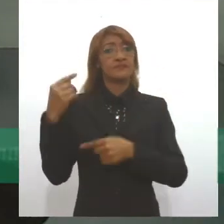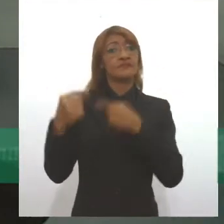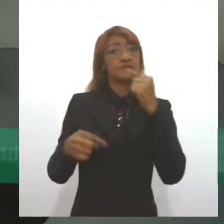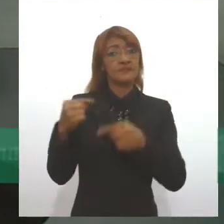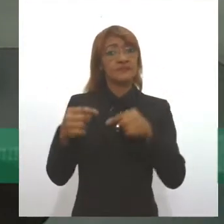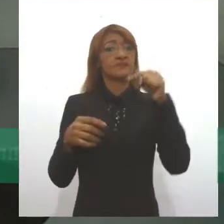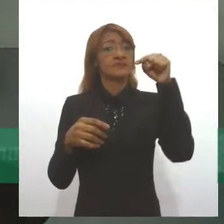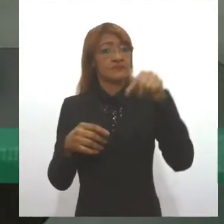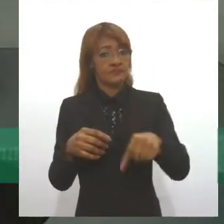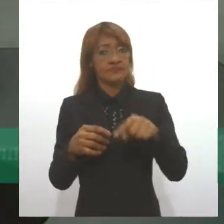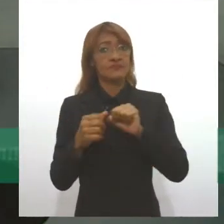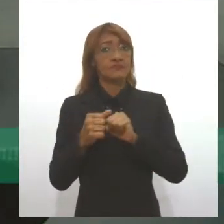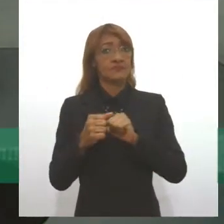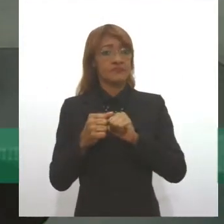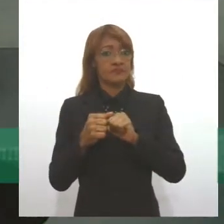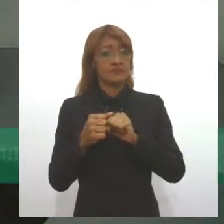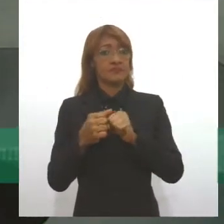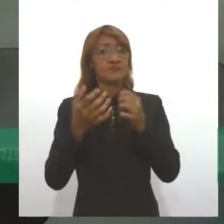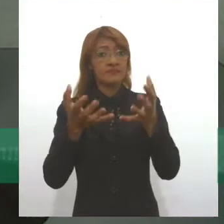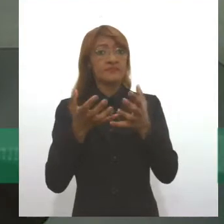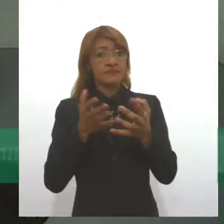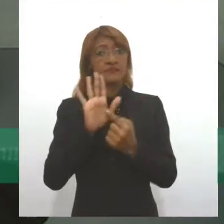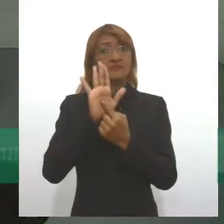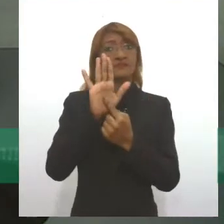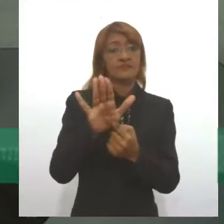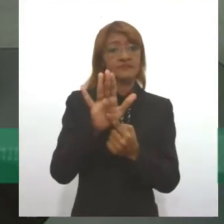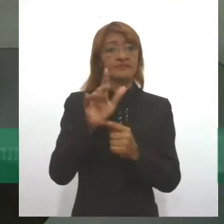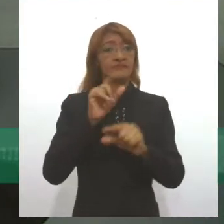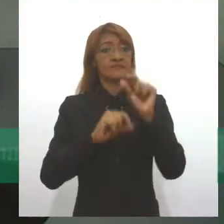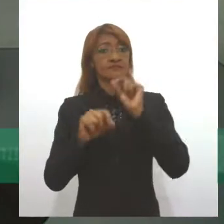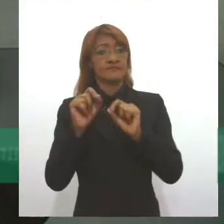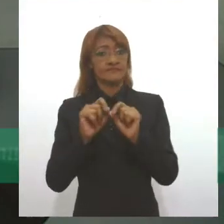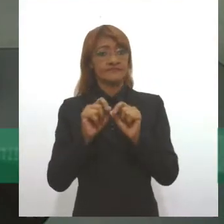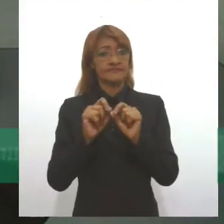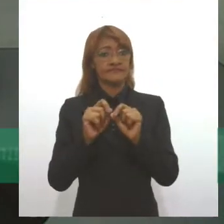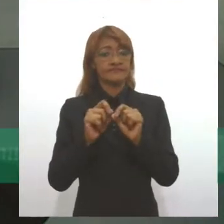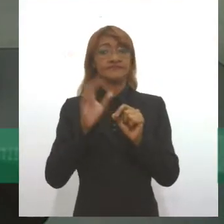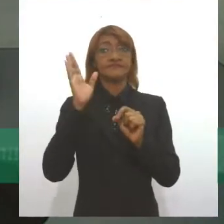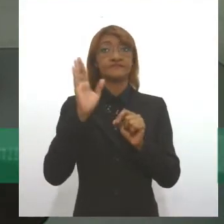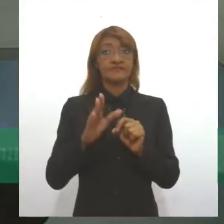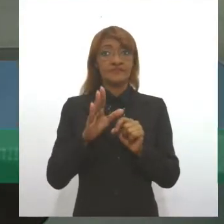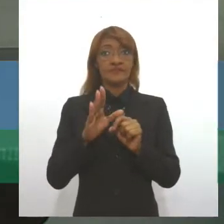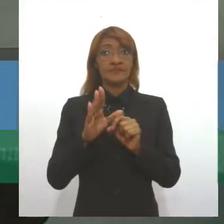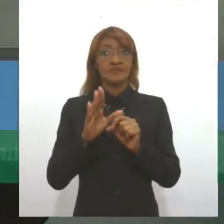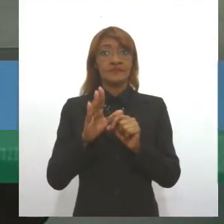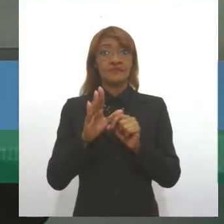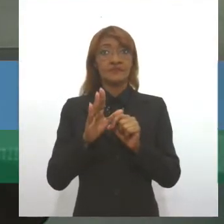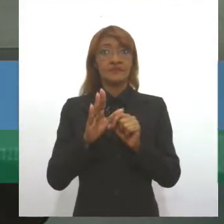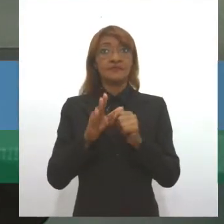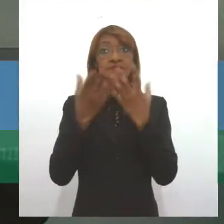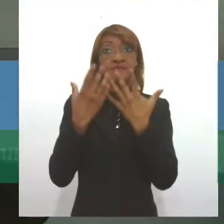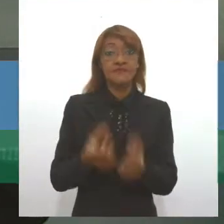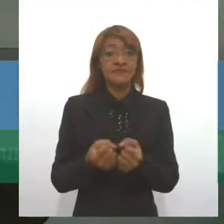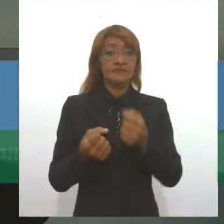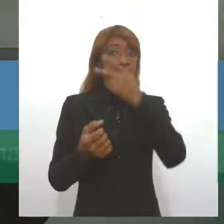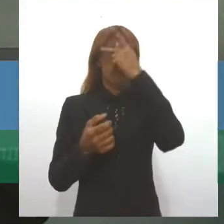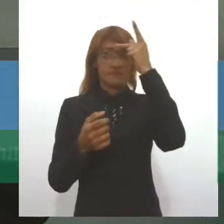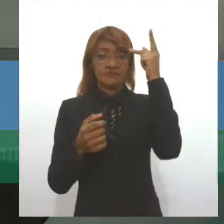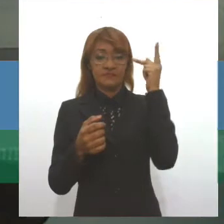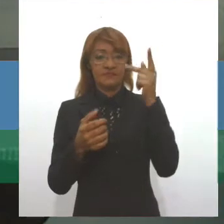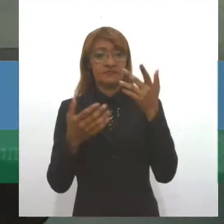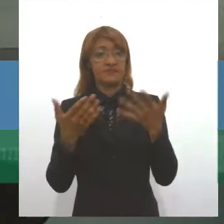o estatuto quer fazer referência, passa, inclusive, passa desde o reconhecimento da existência dessas pessoas para tirá-las da